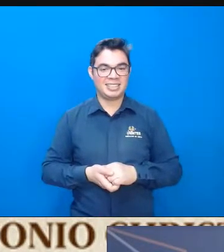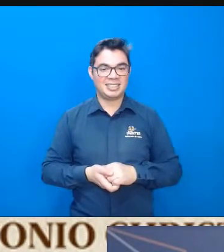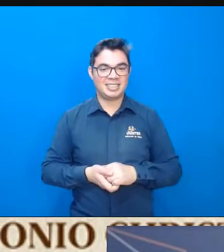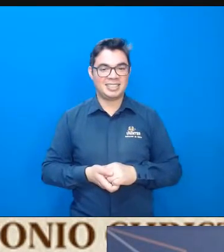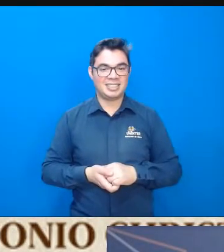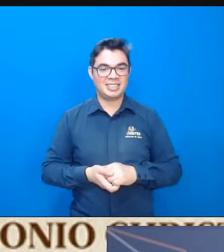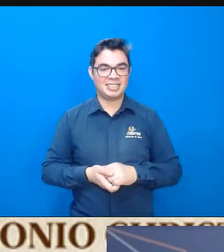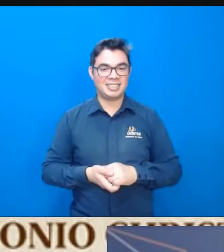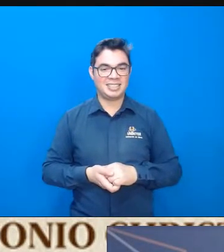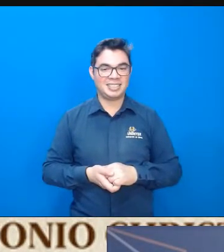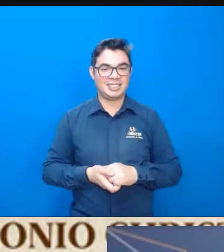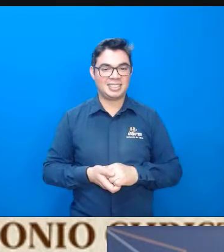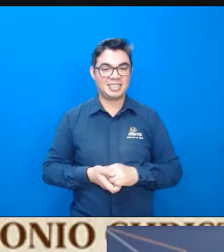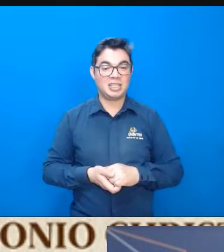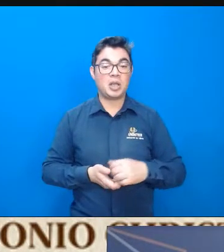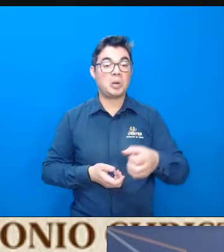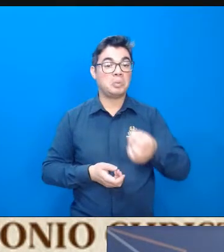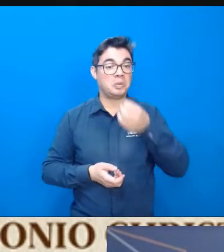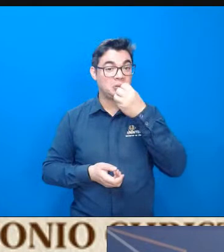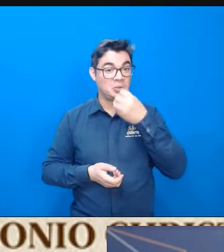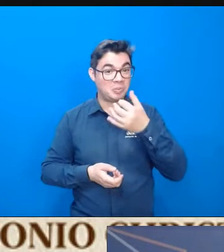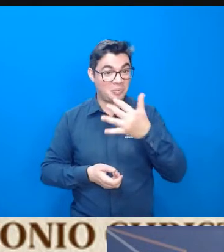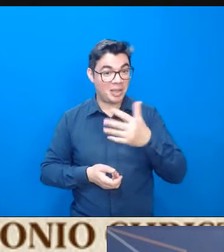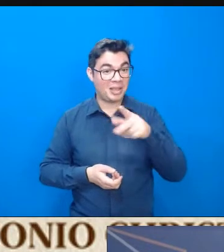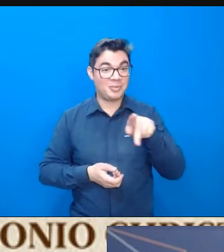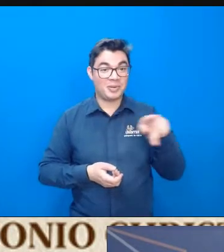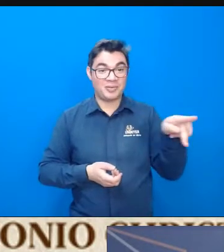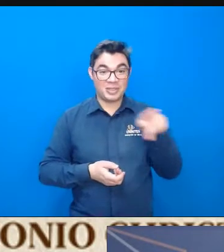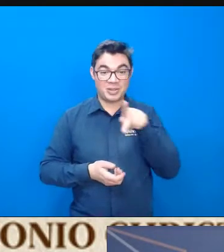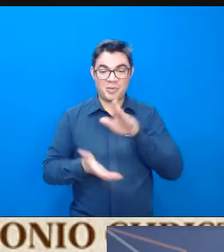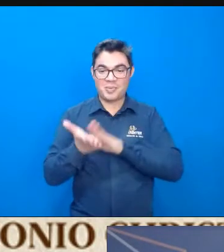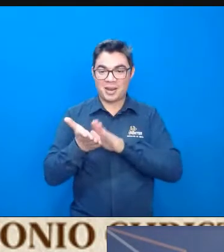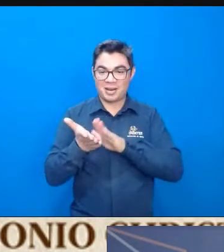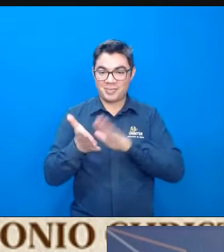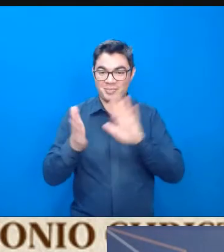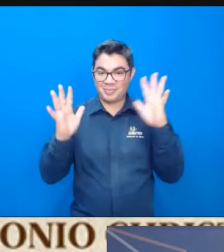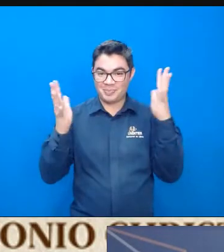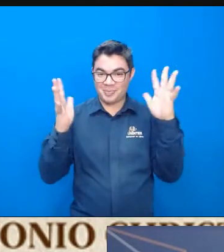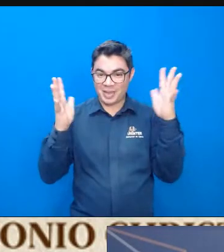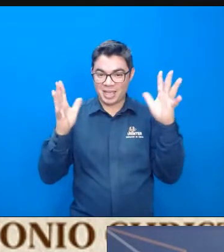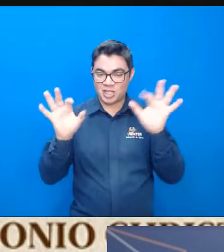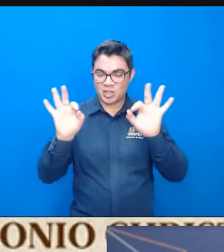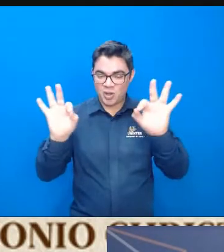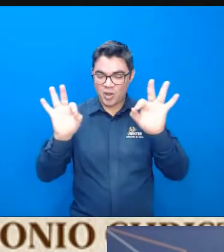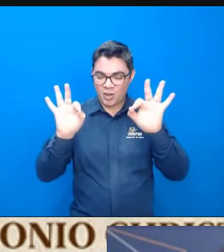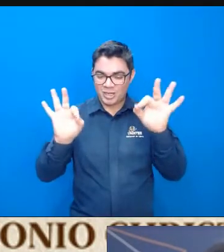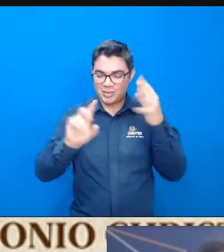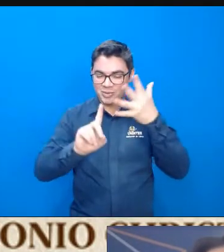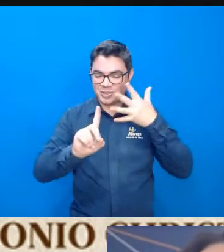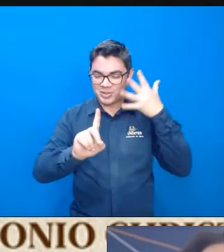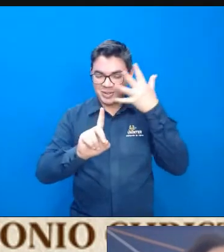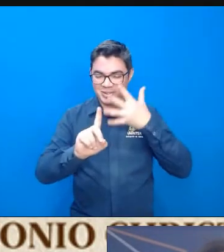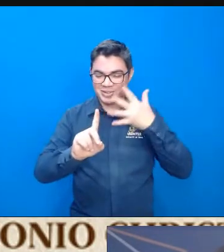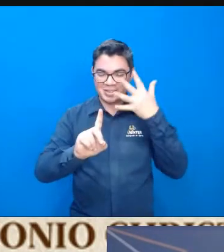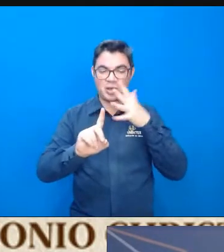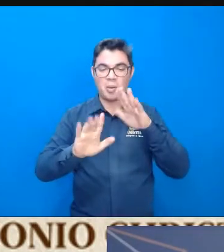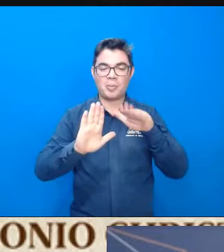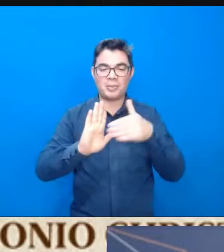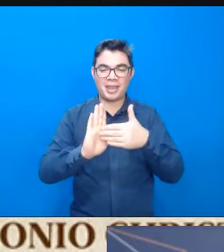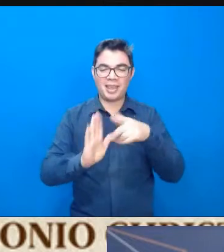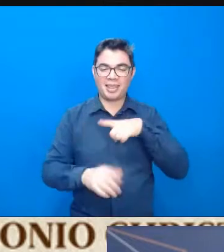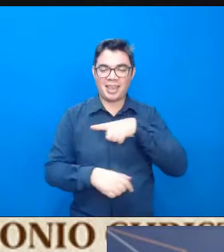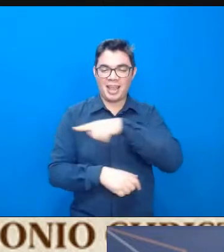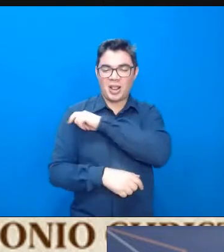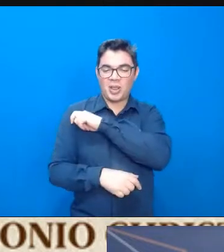muito bem professor muito bem parabéns ótimo excelente fala muitos alunos aqui